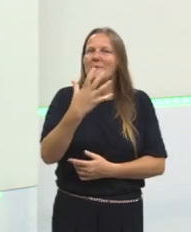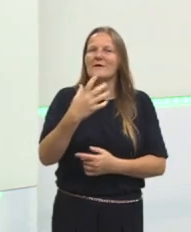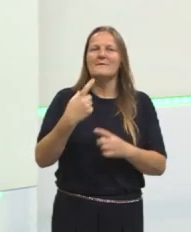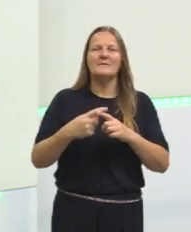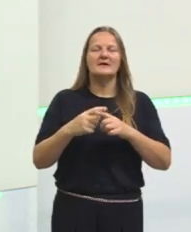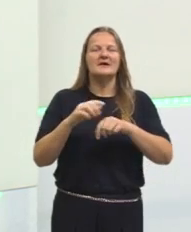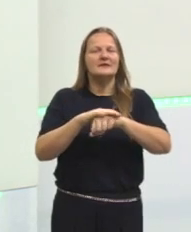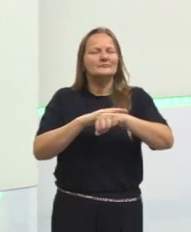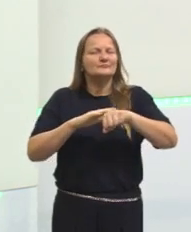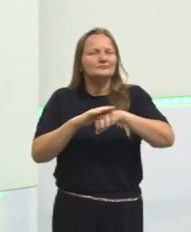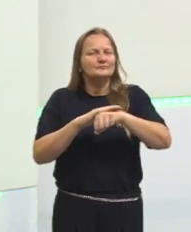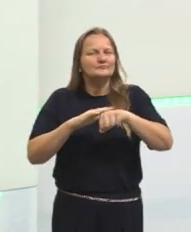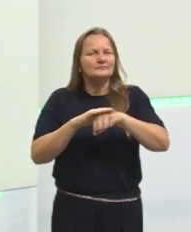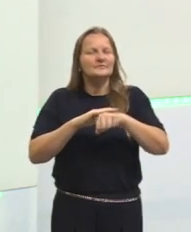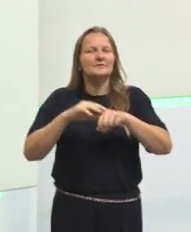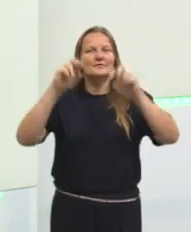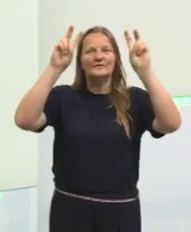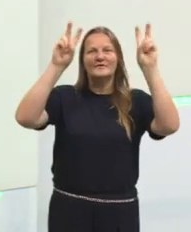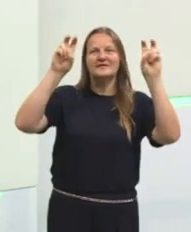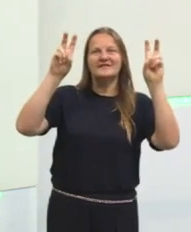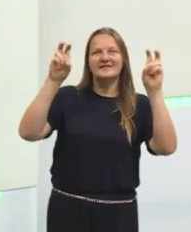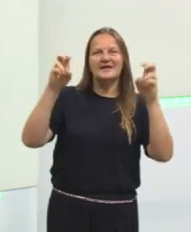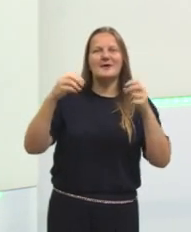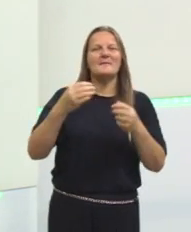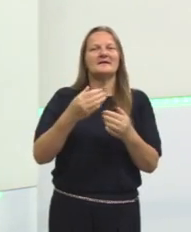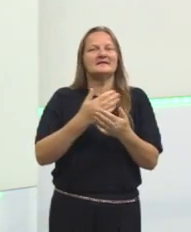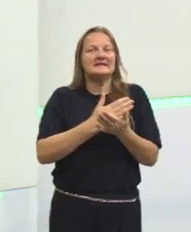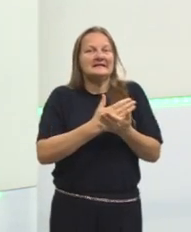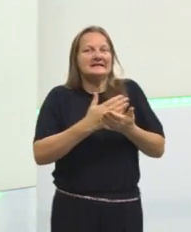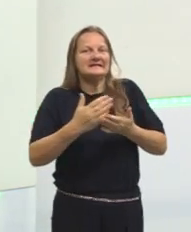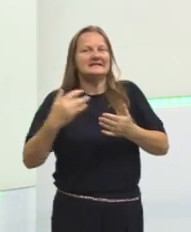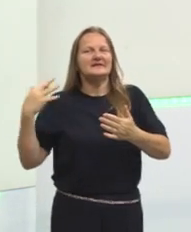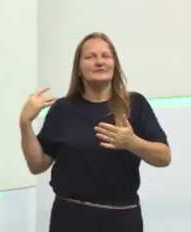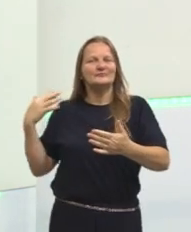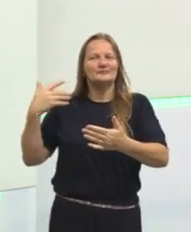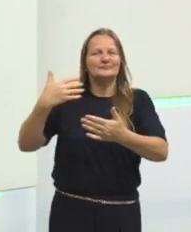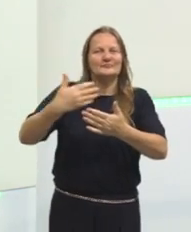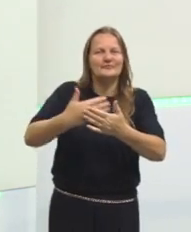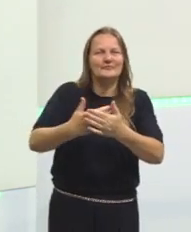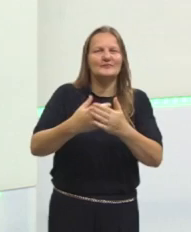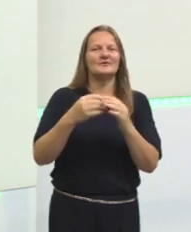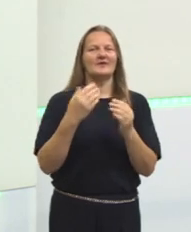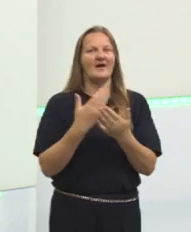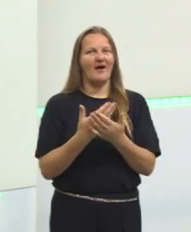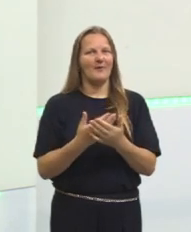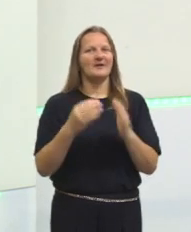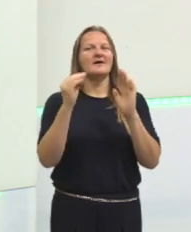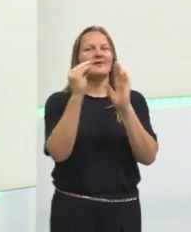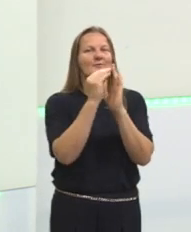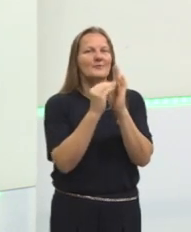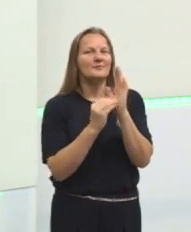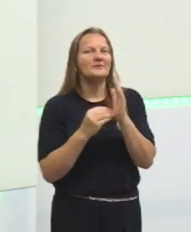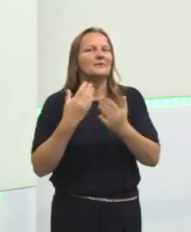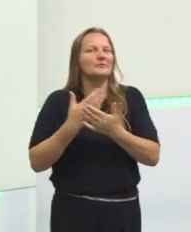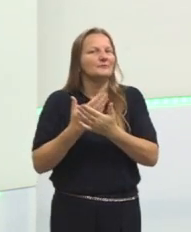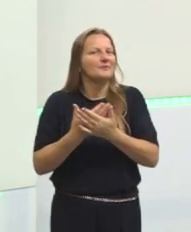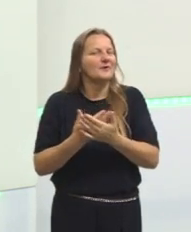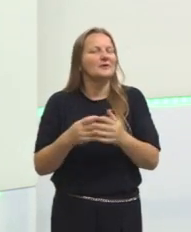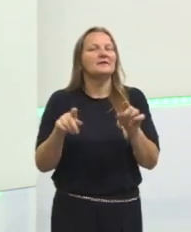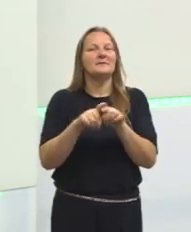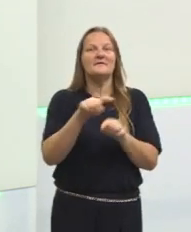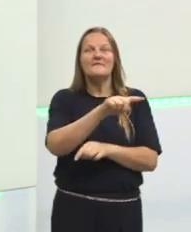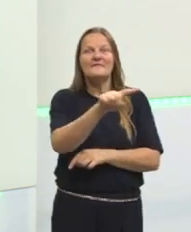falando dos temas que trabalhamos durante as nossas aulas, os conteúdos que trabalhamos durante as nossas aulas e que